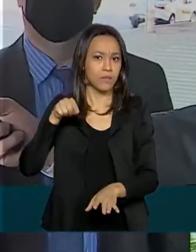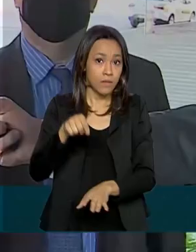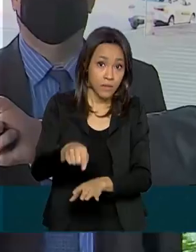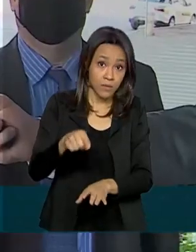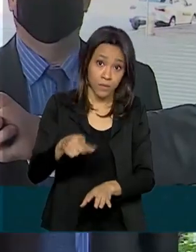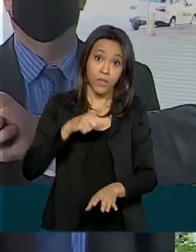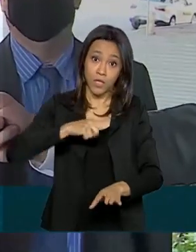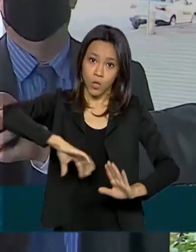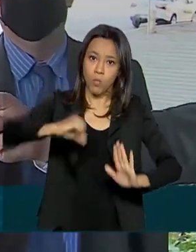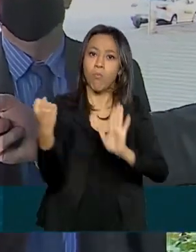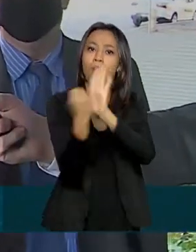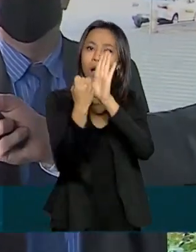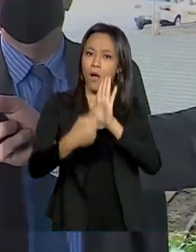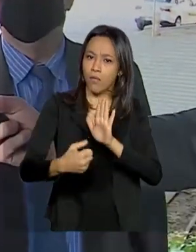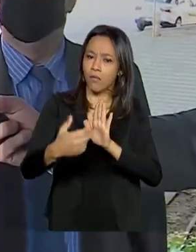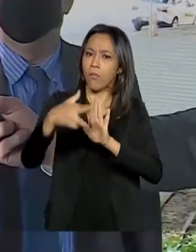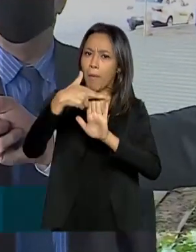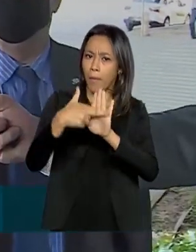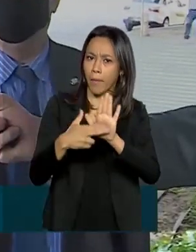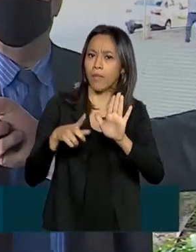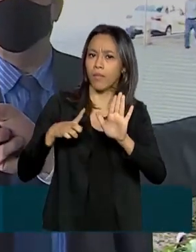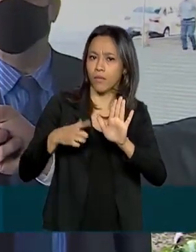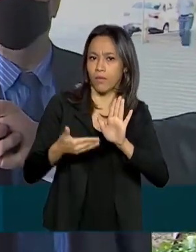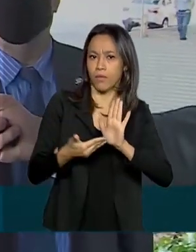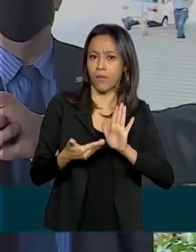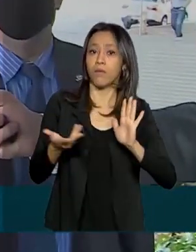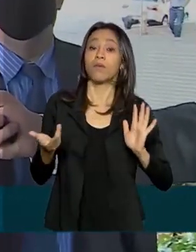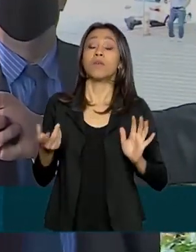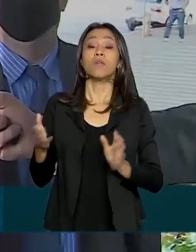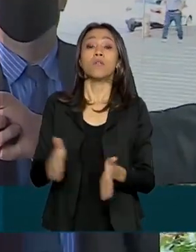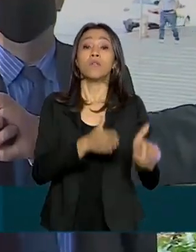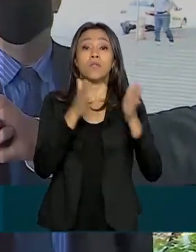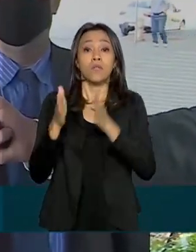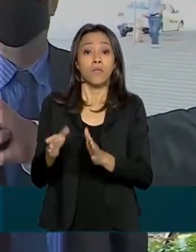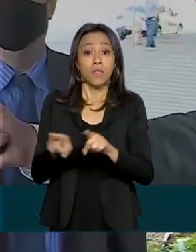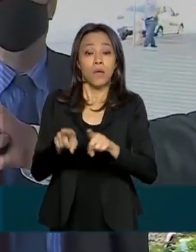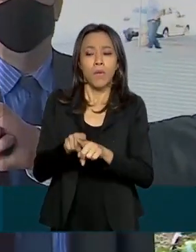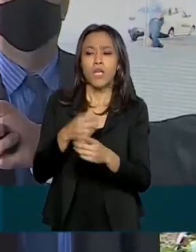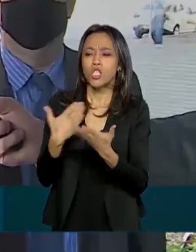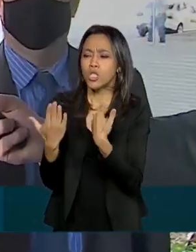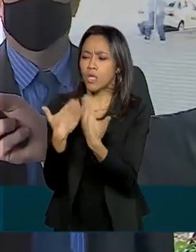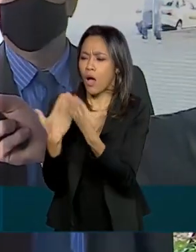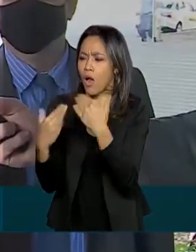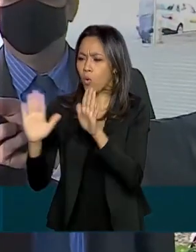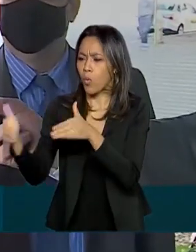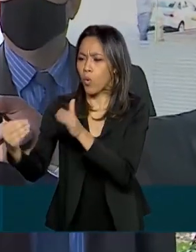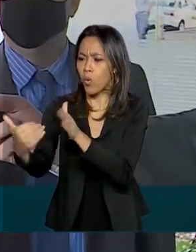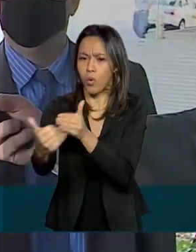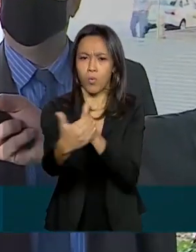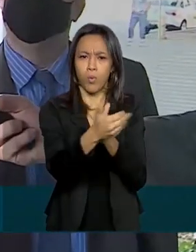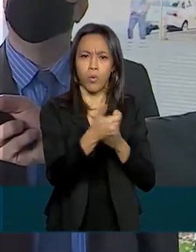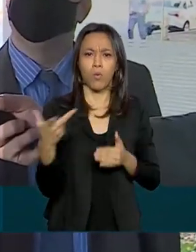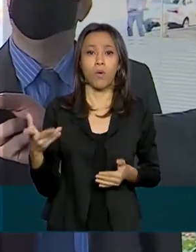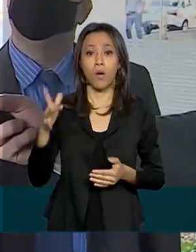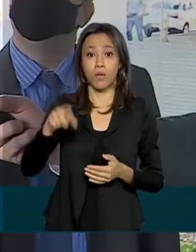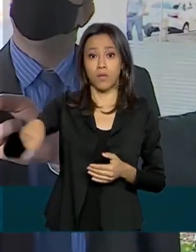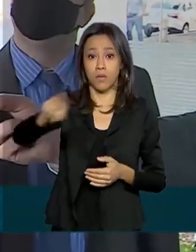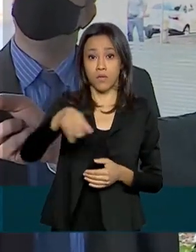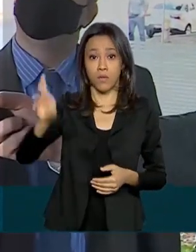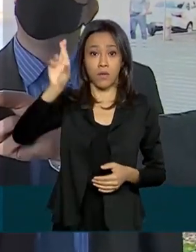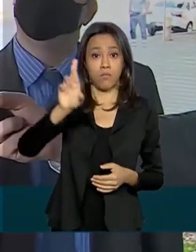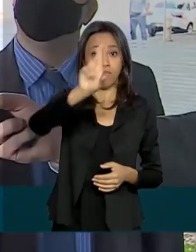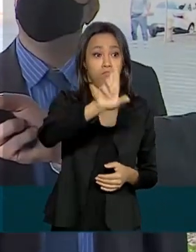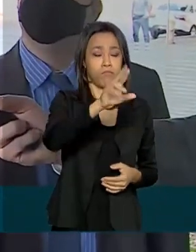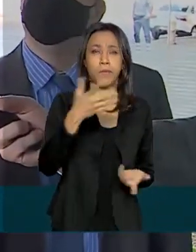da educação. Fazer, em segundo lugar, um melhor diálogo com as entidades representativas da educação, as universidades